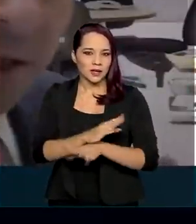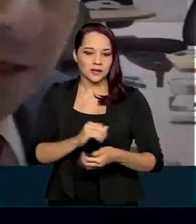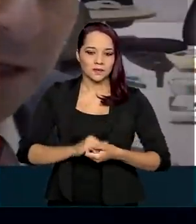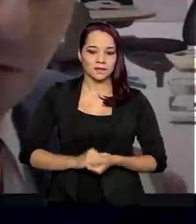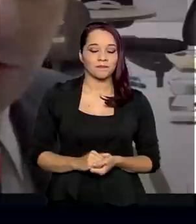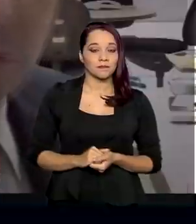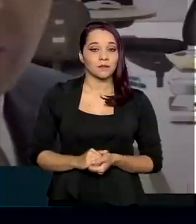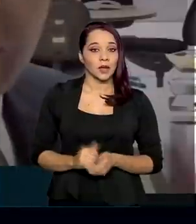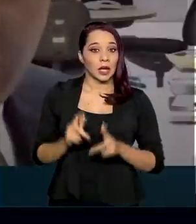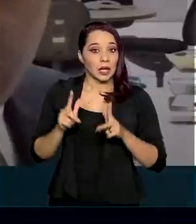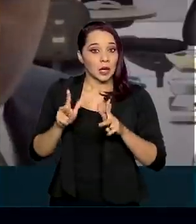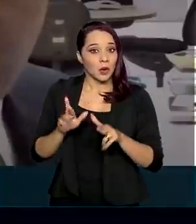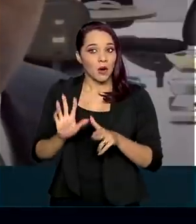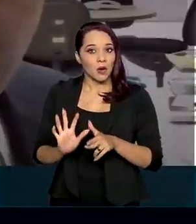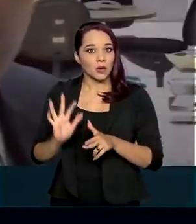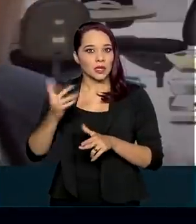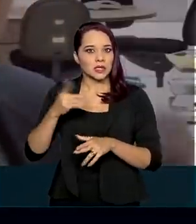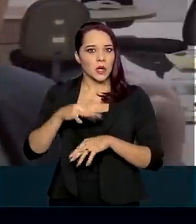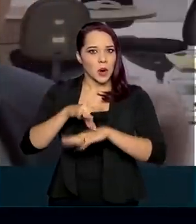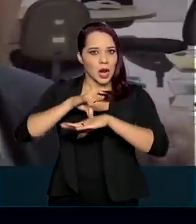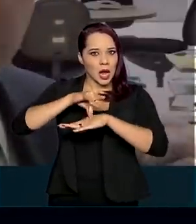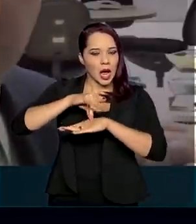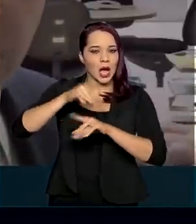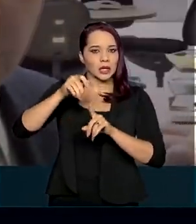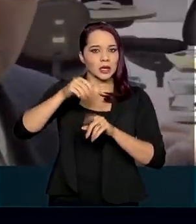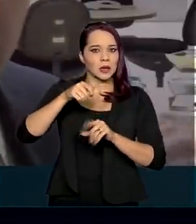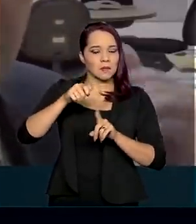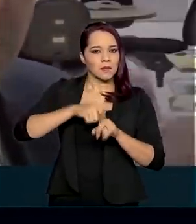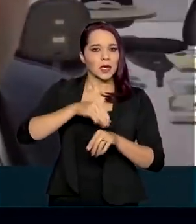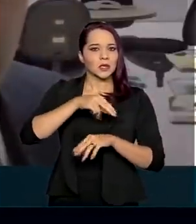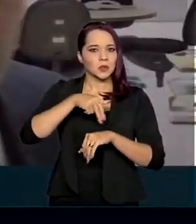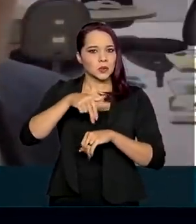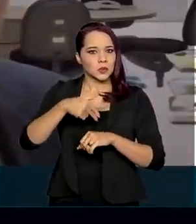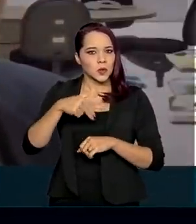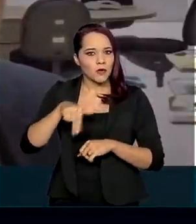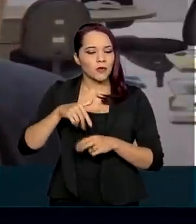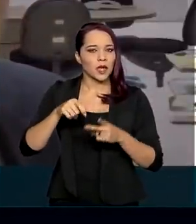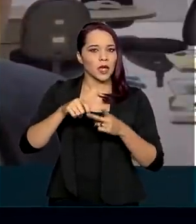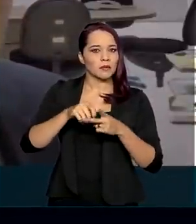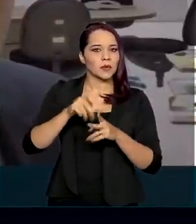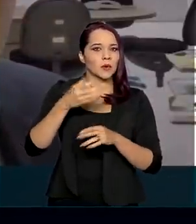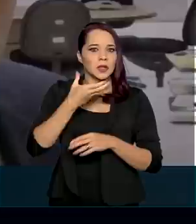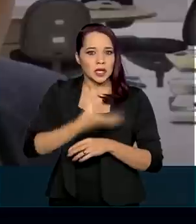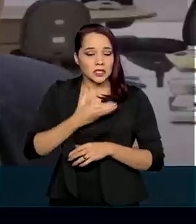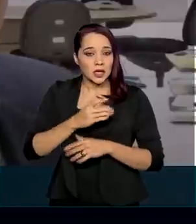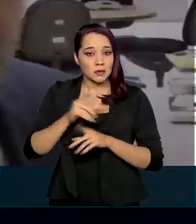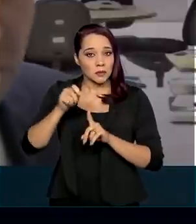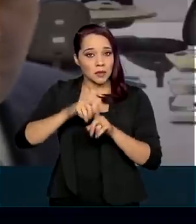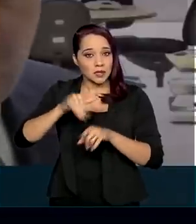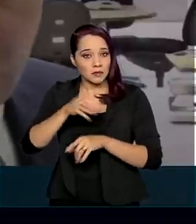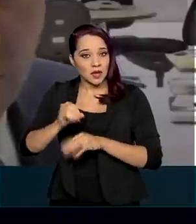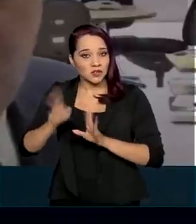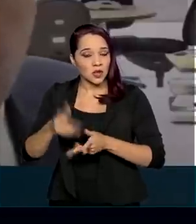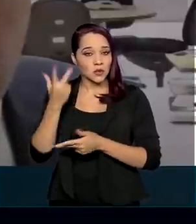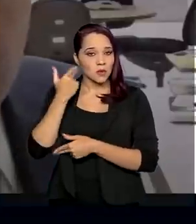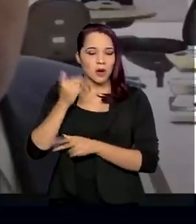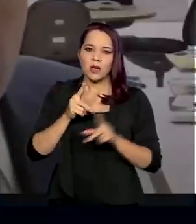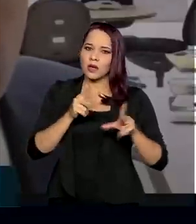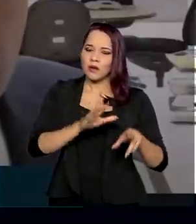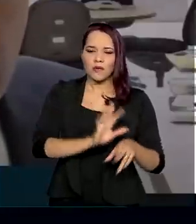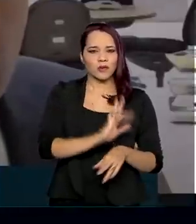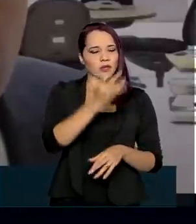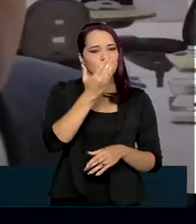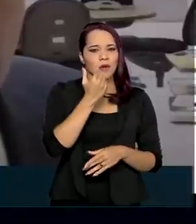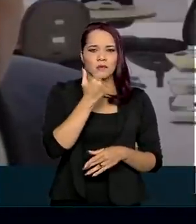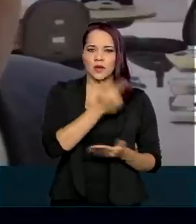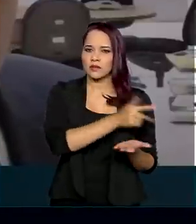mesma maneira que aconteceu na carne em novembro e dezembro do ano passado, e em março deste ano já estava normalizado, vai acontecer com os preços